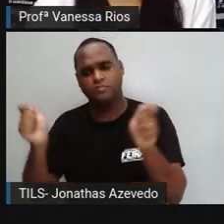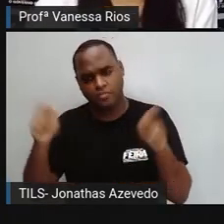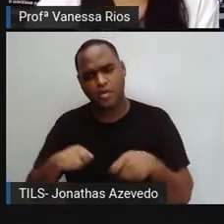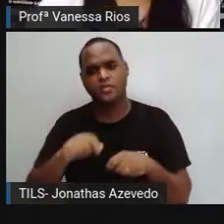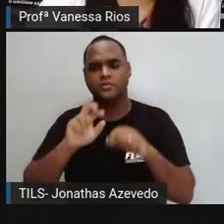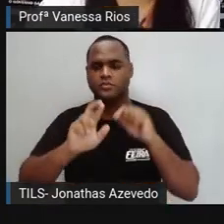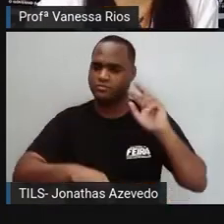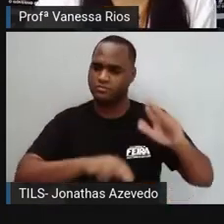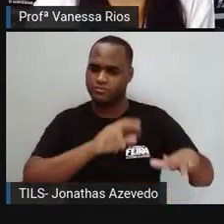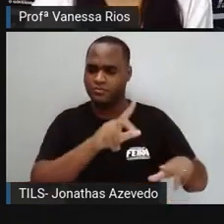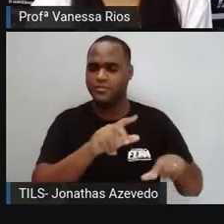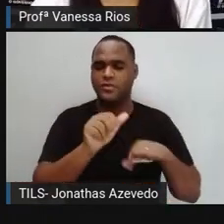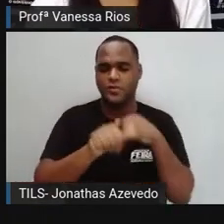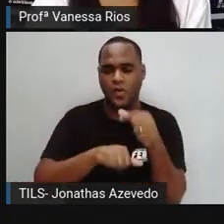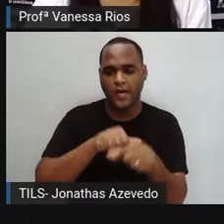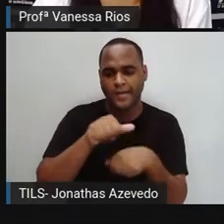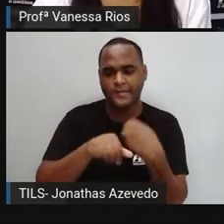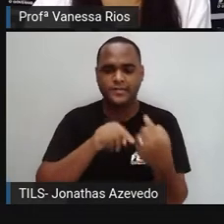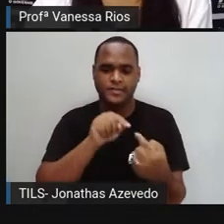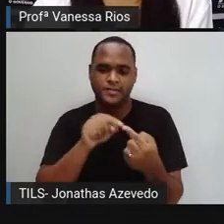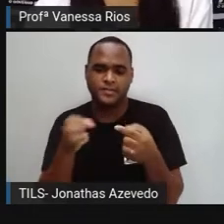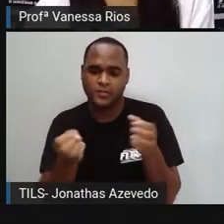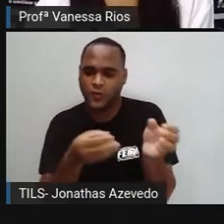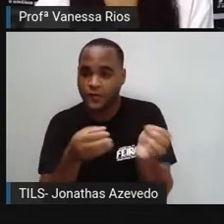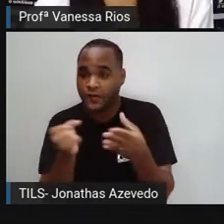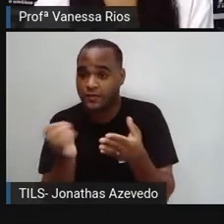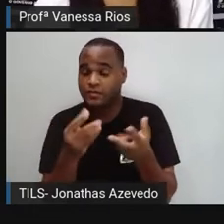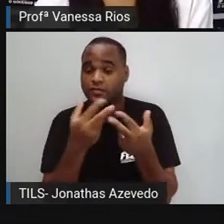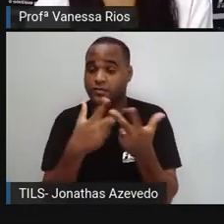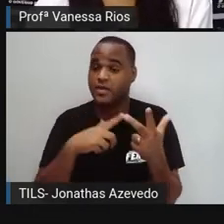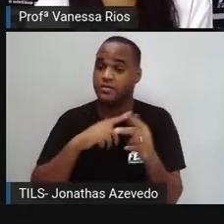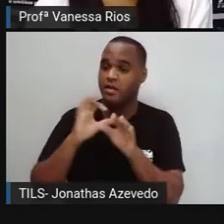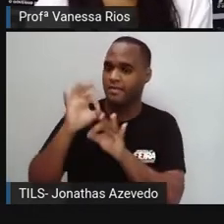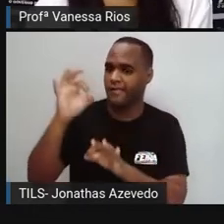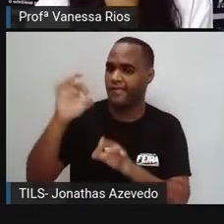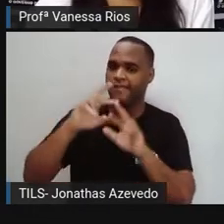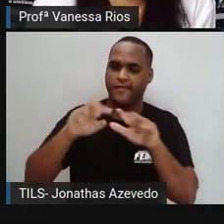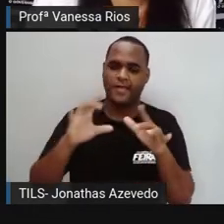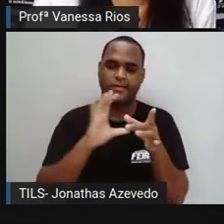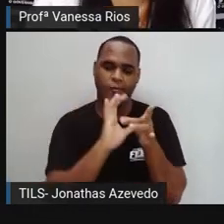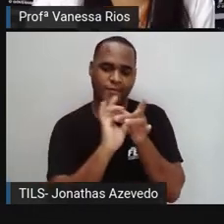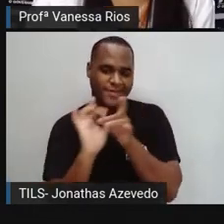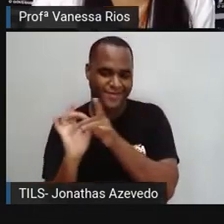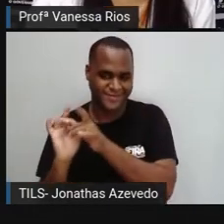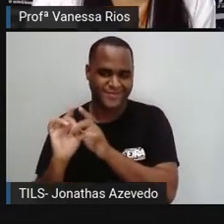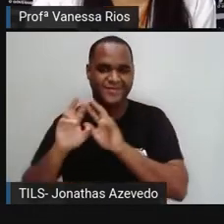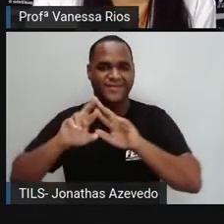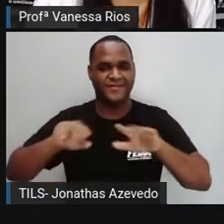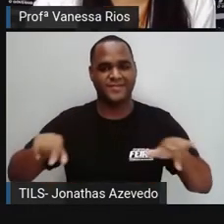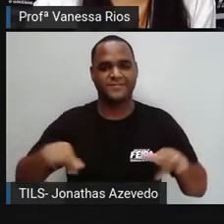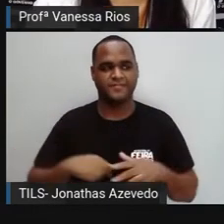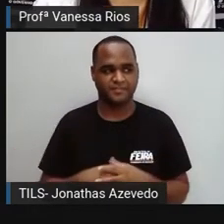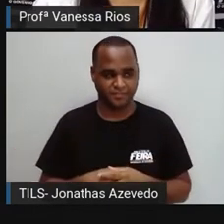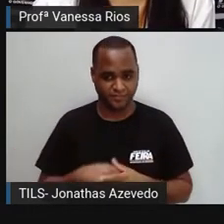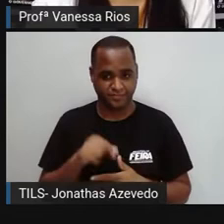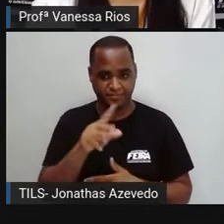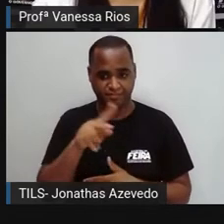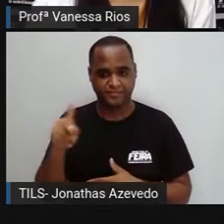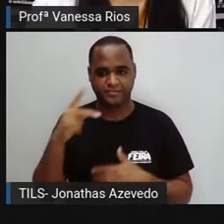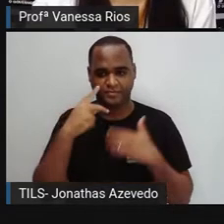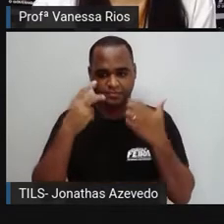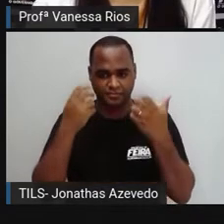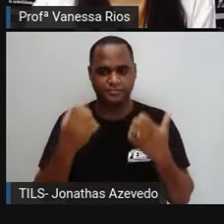modificações, alterações, diante de diversos contextos. A Pró trouxe esse